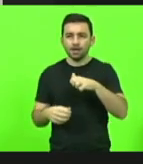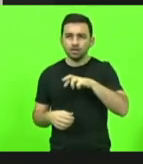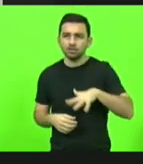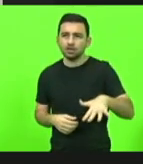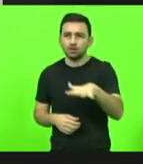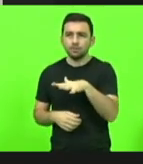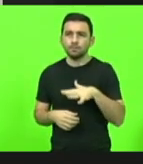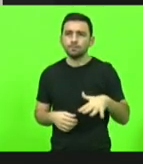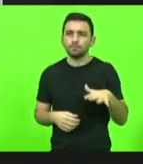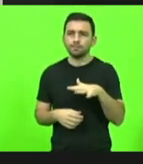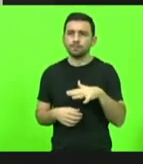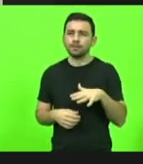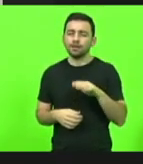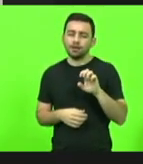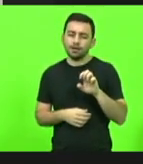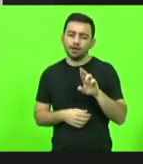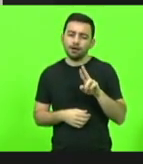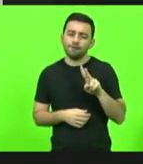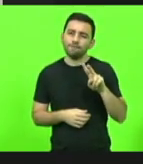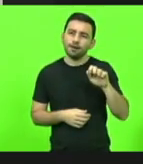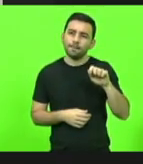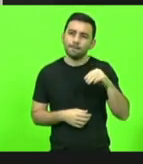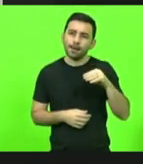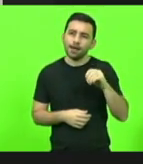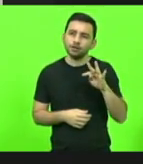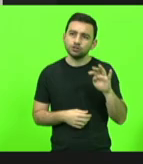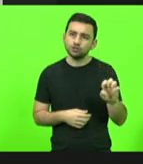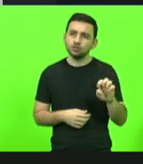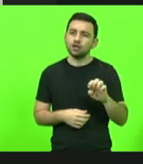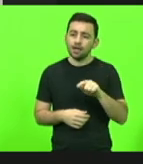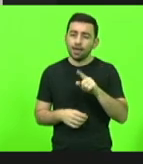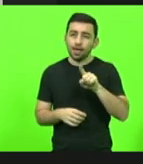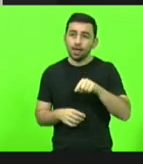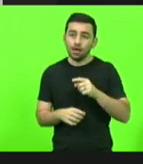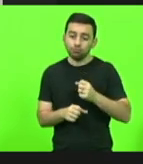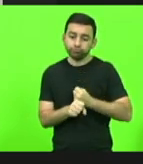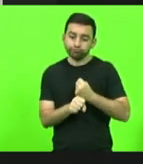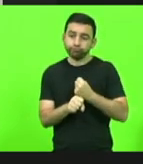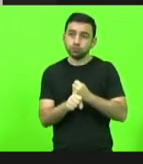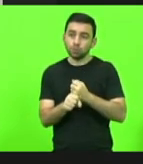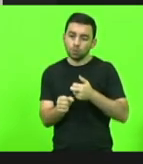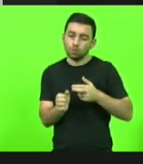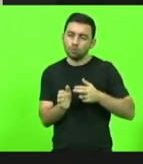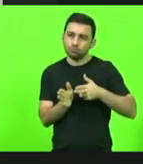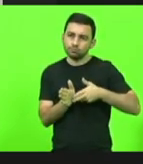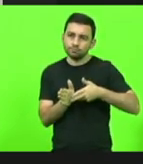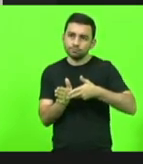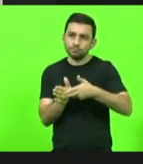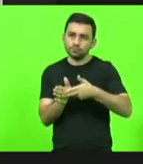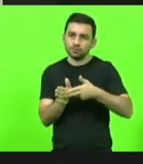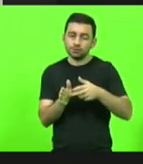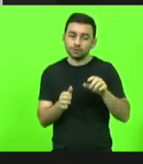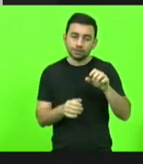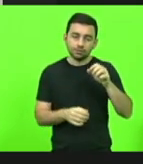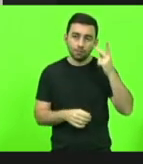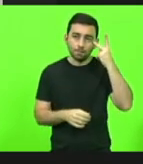rica em erva mate, por onde seria construída a estrada de ferro São Paulo-Rio Grande.